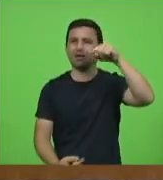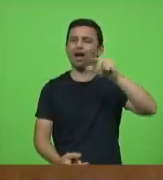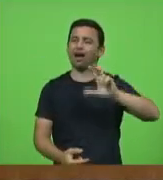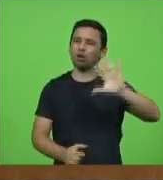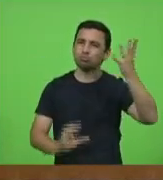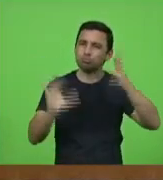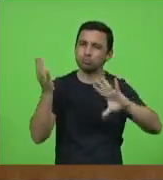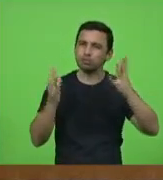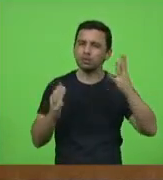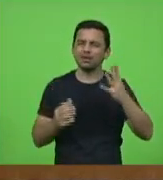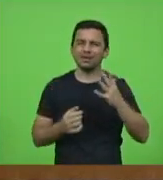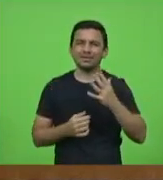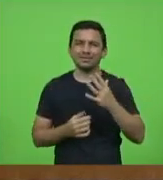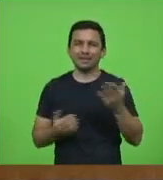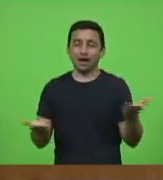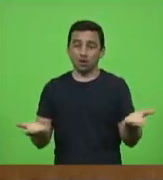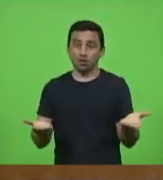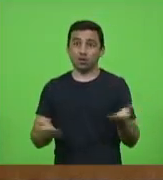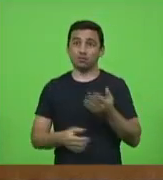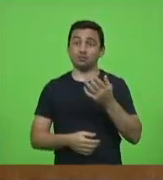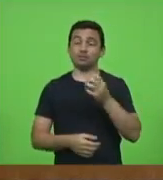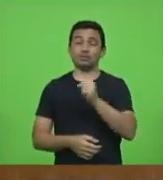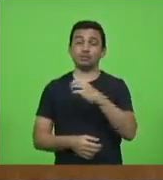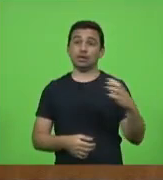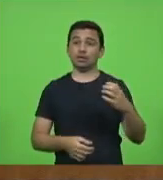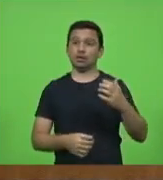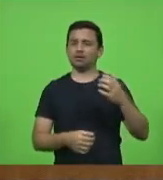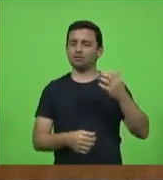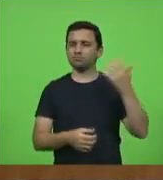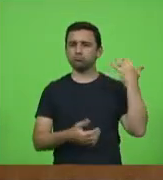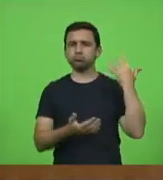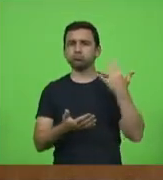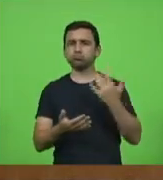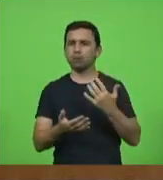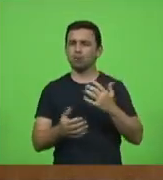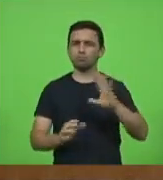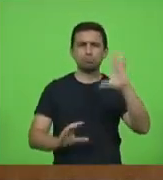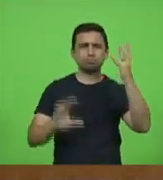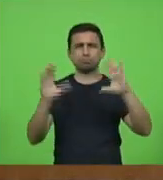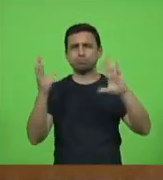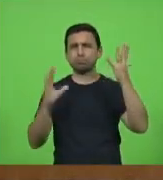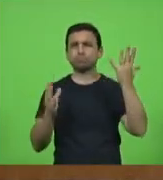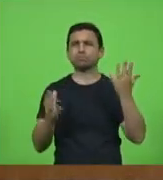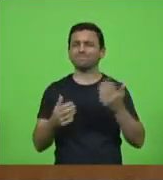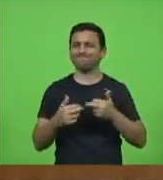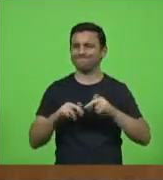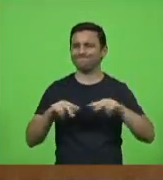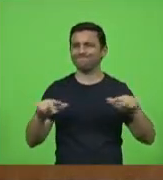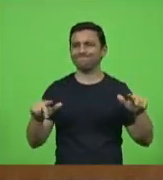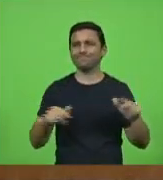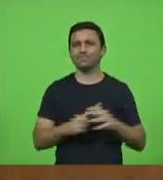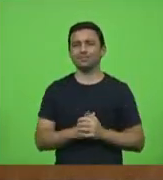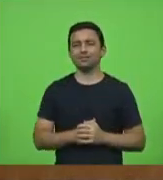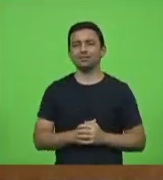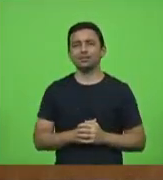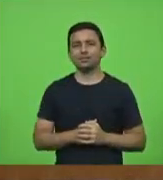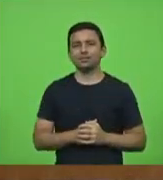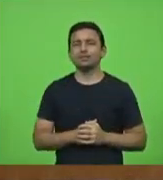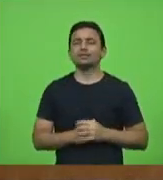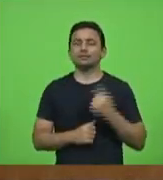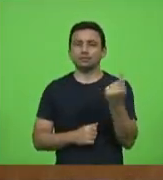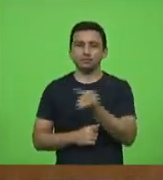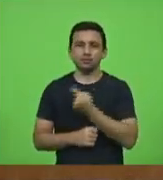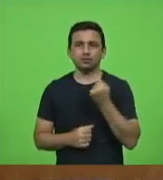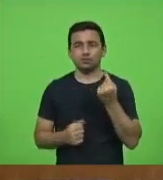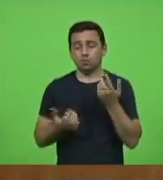nós tivemos em Santa Catarina num passado muito recente embora nós não obviamente que não